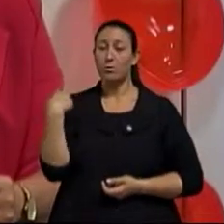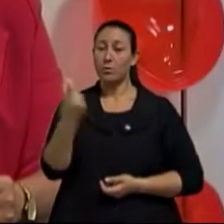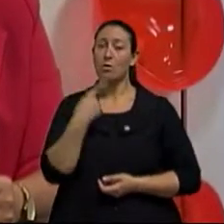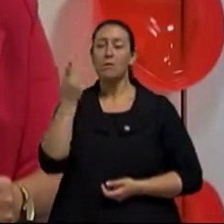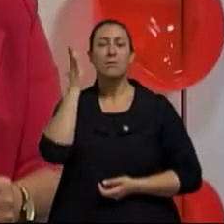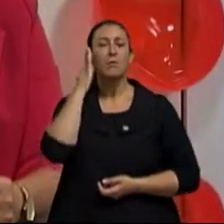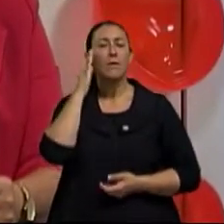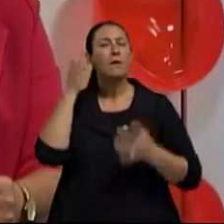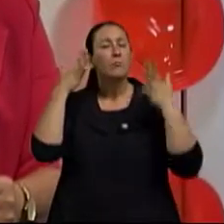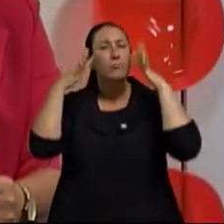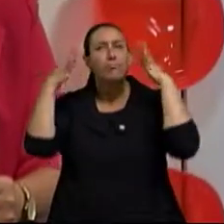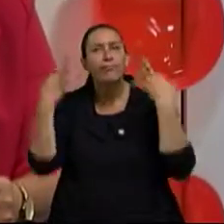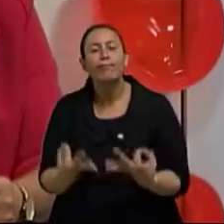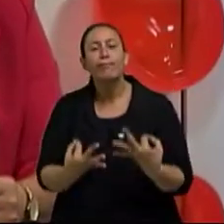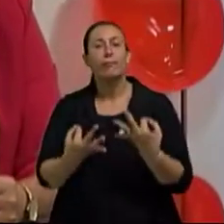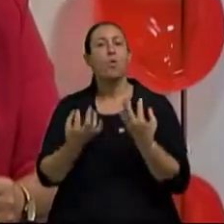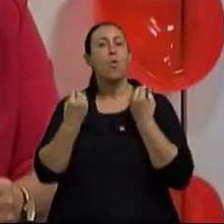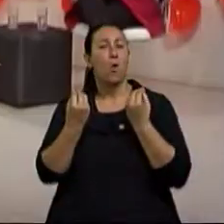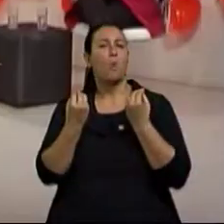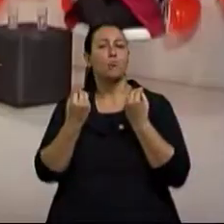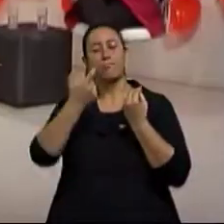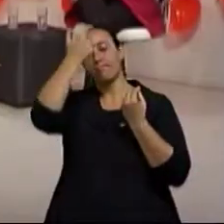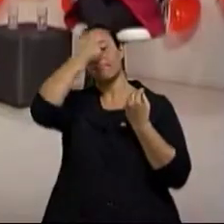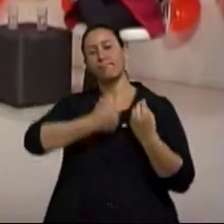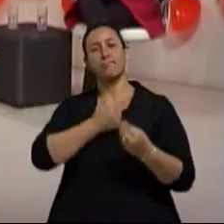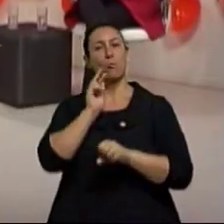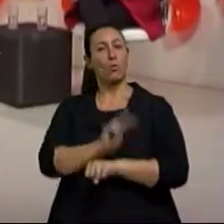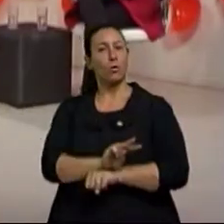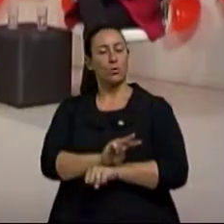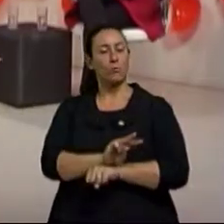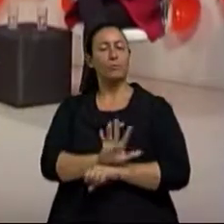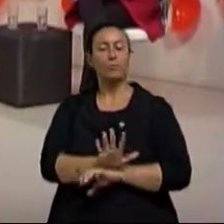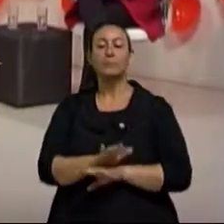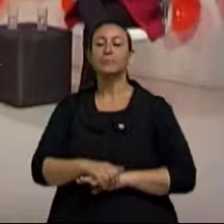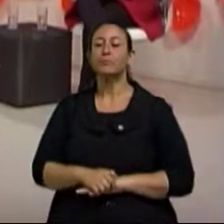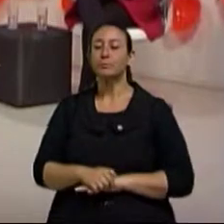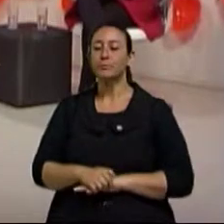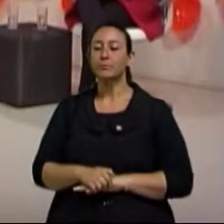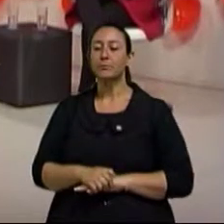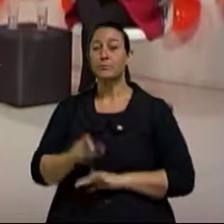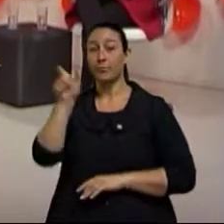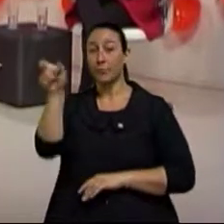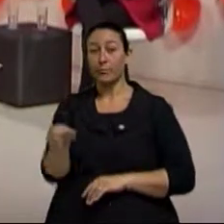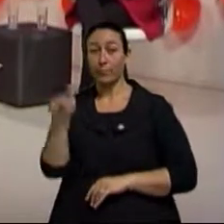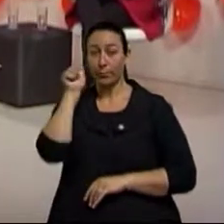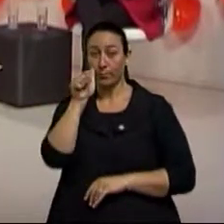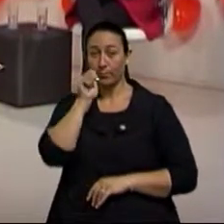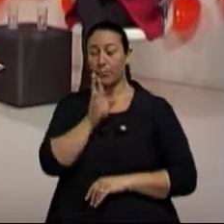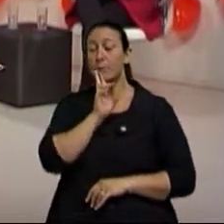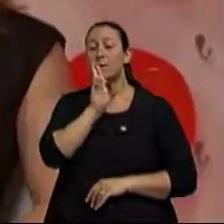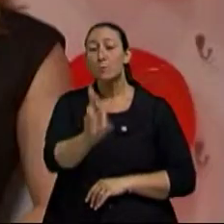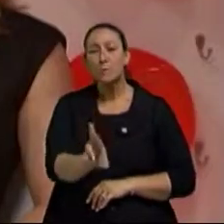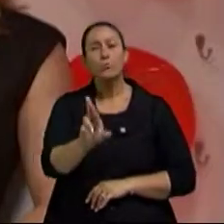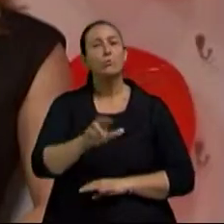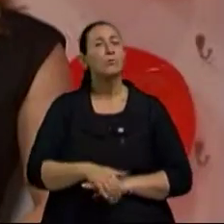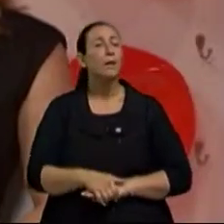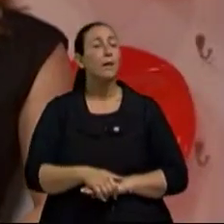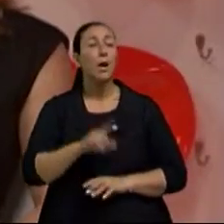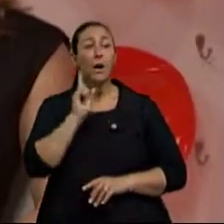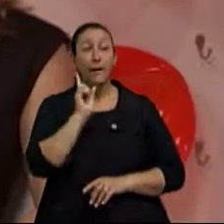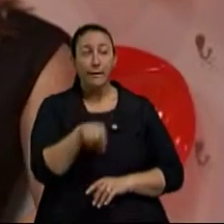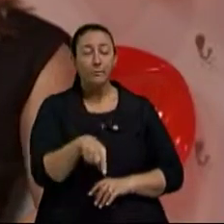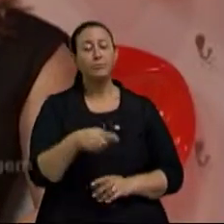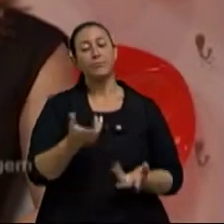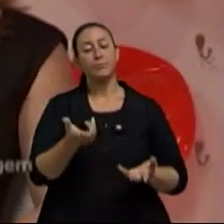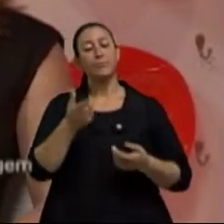podemos definir, Lisiane, o cuidador? Isabel, o cuidador é toda aquela pessoa que cuida de um